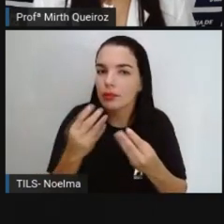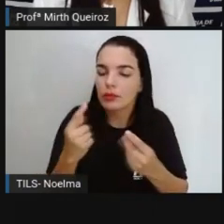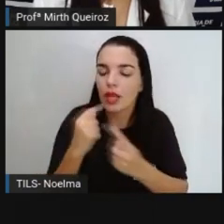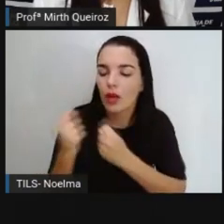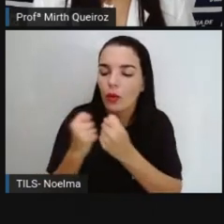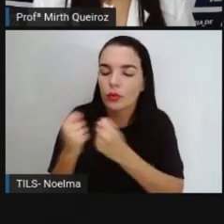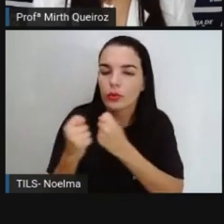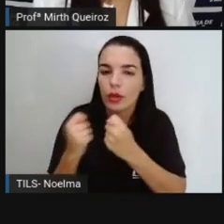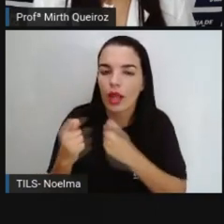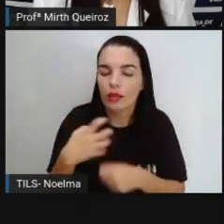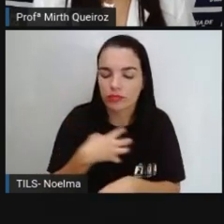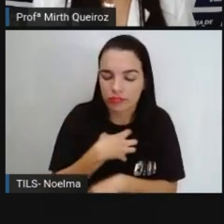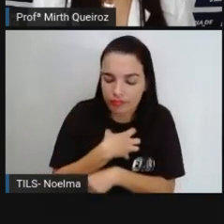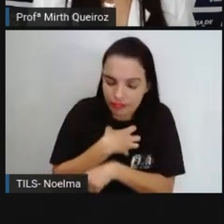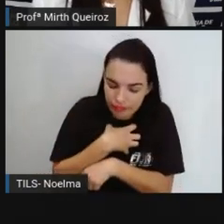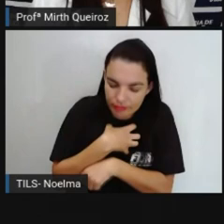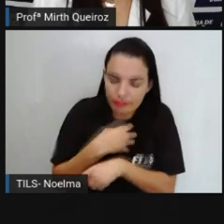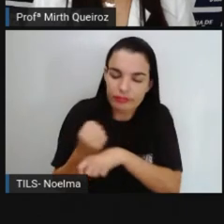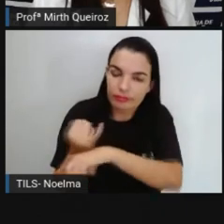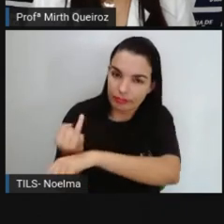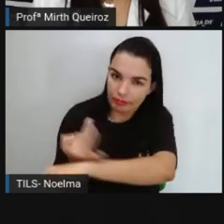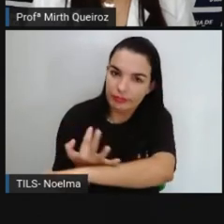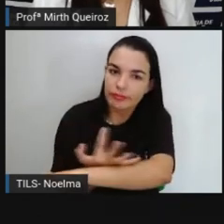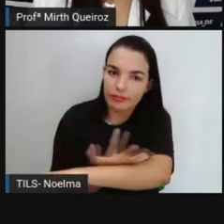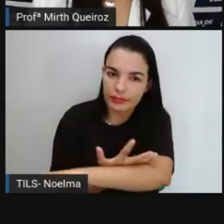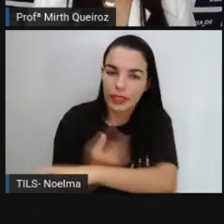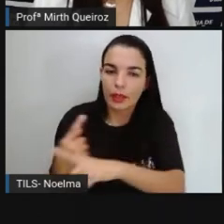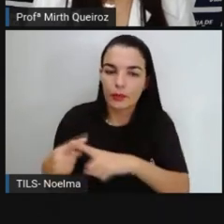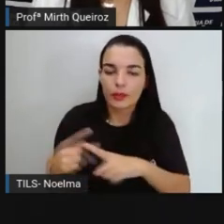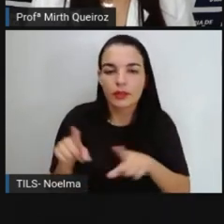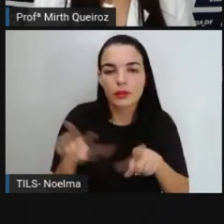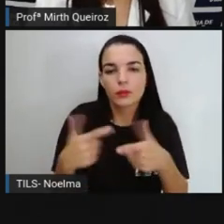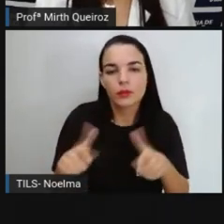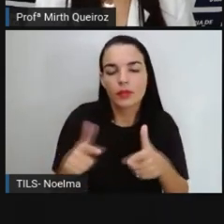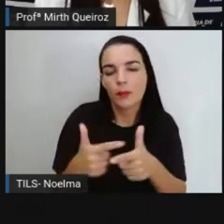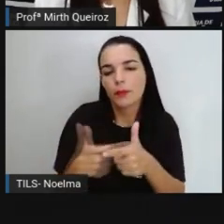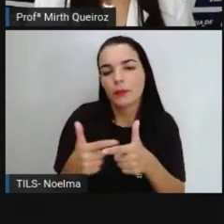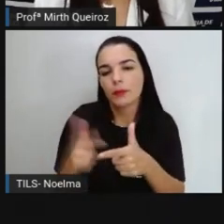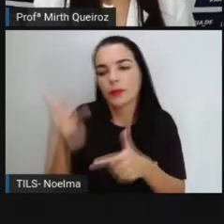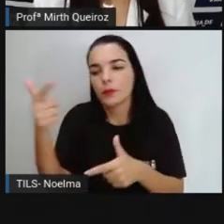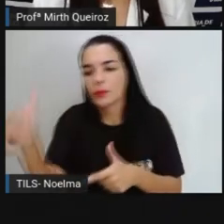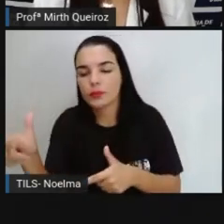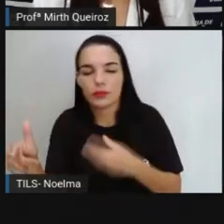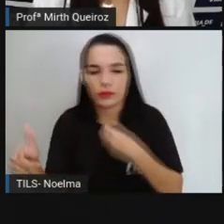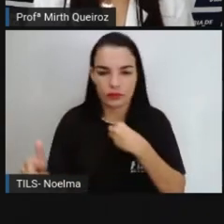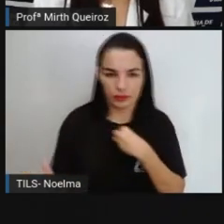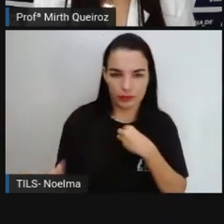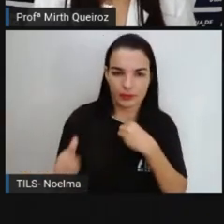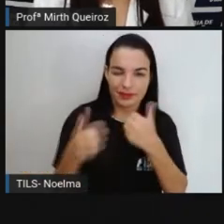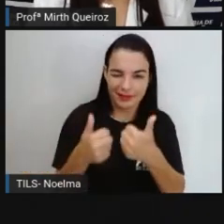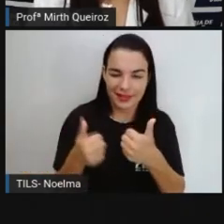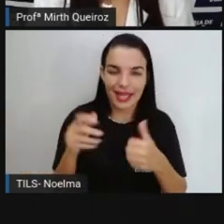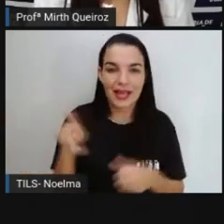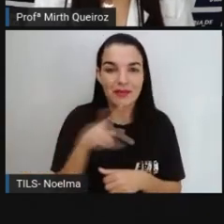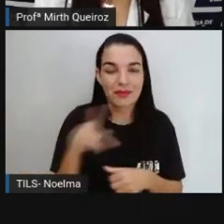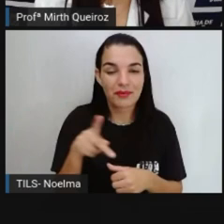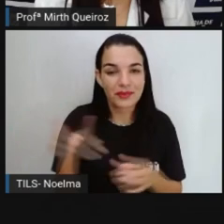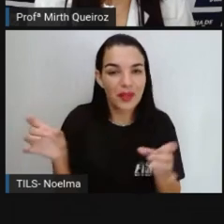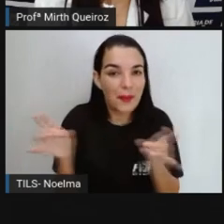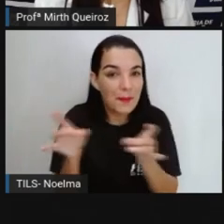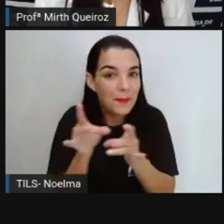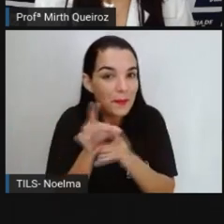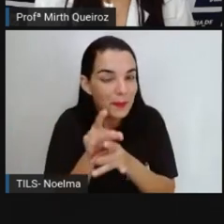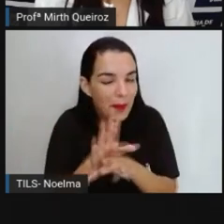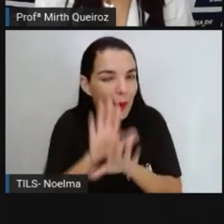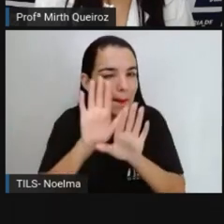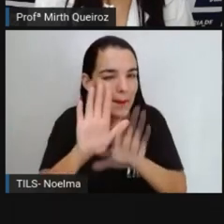controlar Essas emoções Para que a gente Possa não se ferir E nem ferir O outro Certo? A prova Ficando por aqui